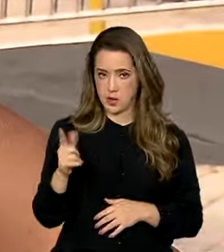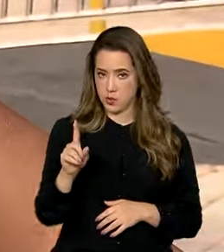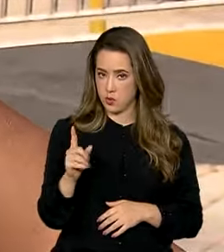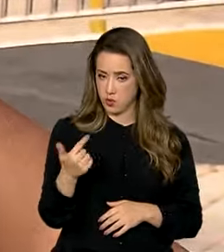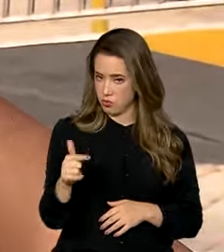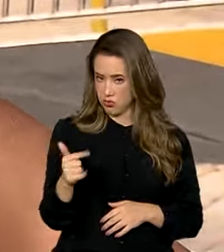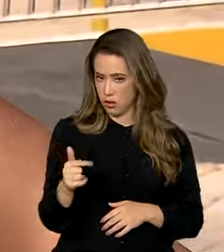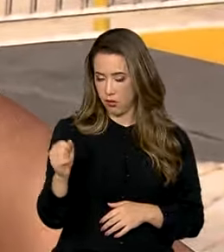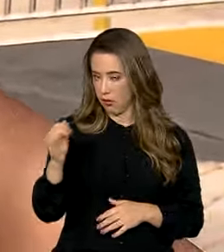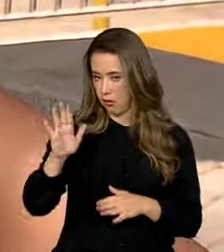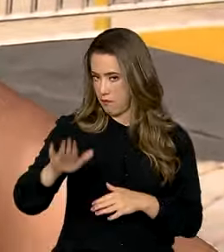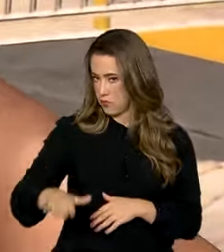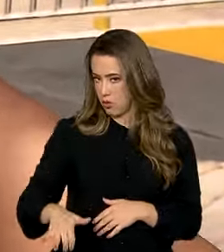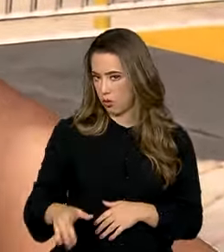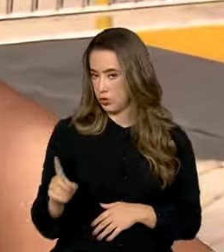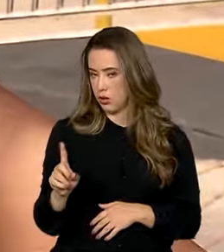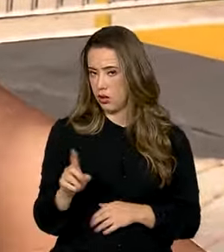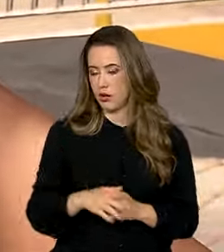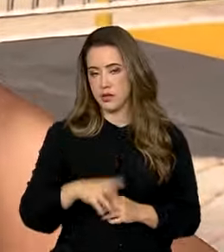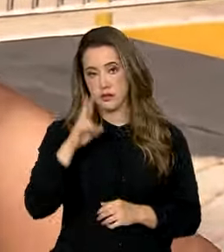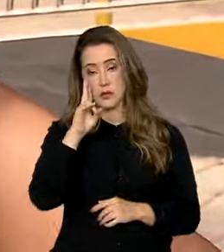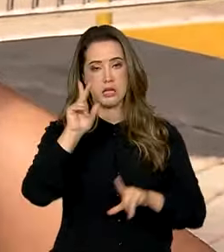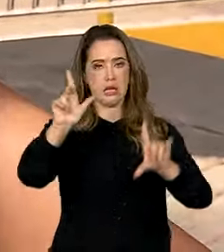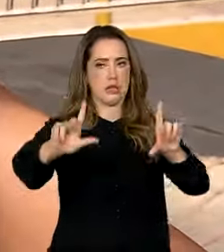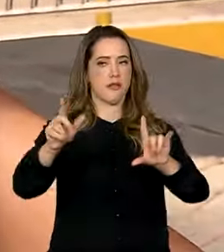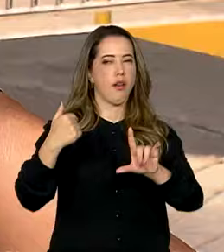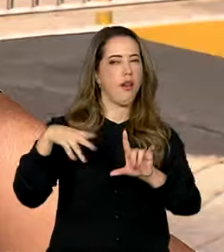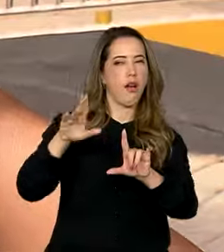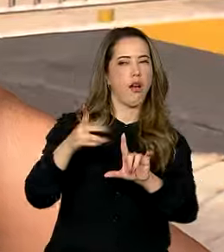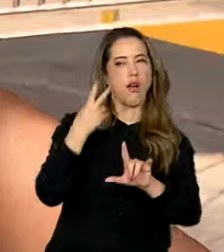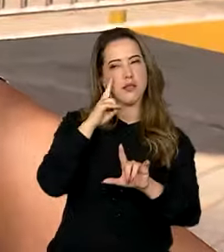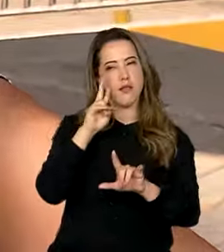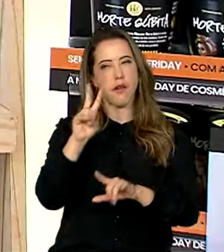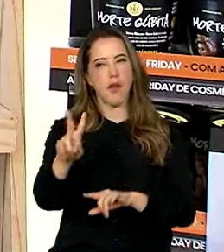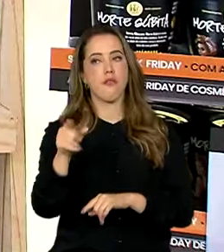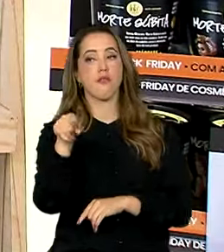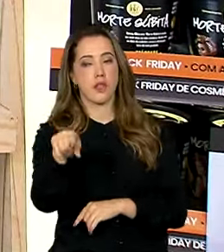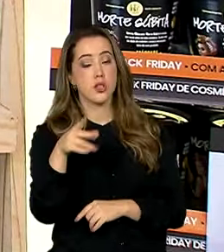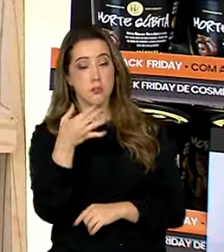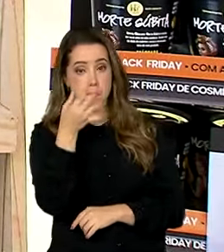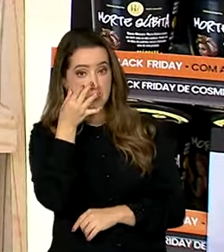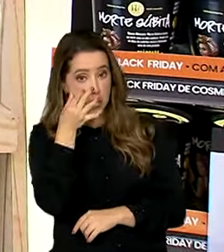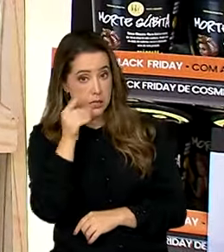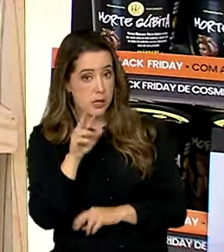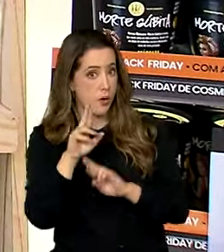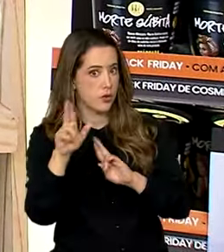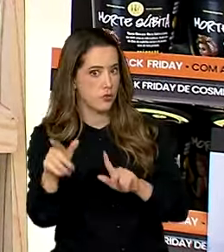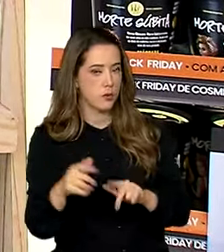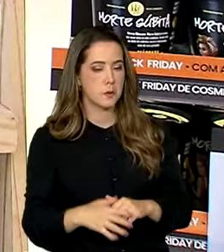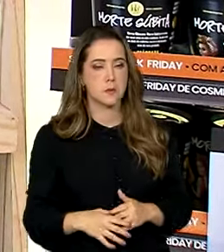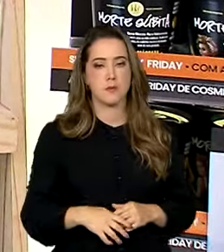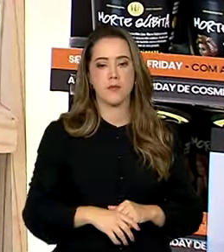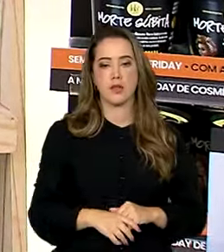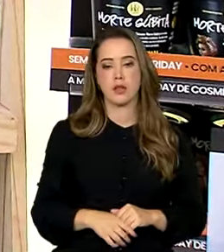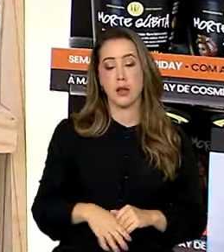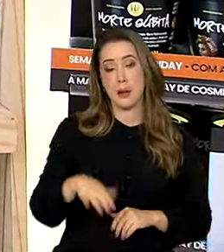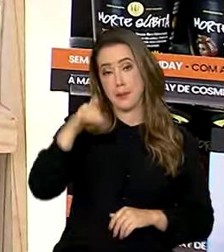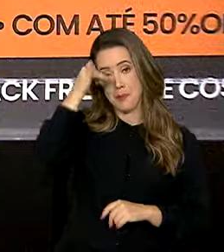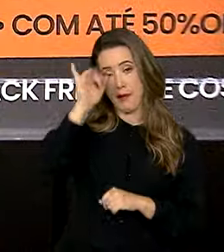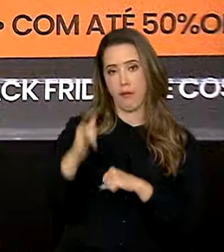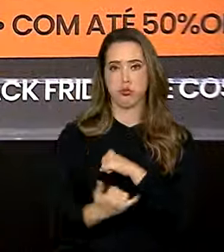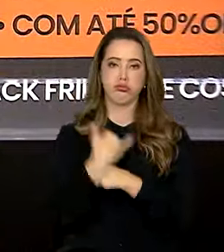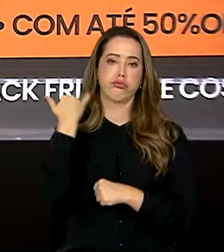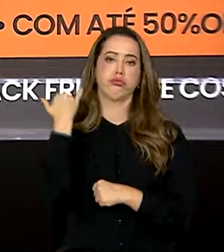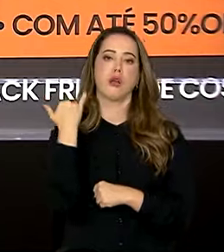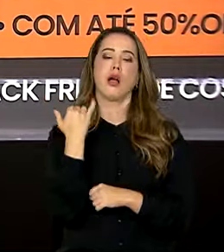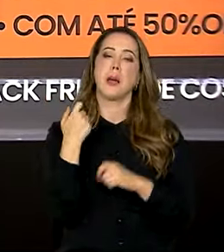falam, né? Eles falam na televisão, quando a gente vai lá é a cor totalmente diferente. Pois é. Para não cair numa furada na Black Friday,